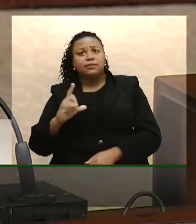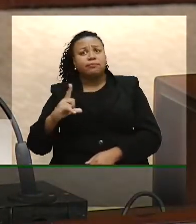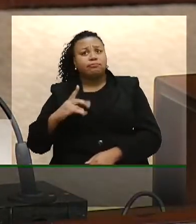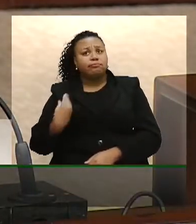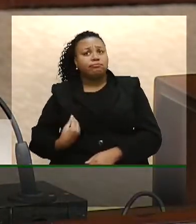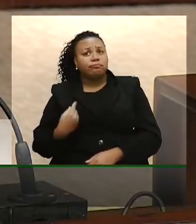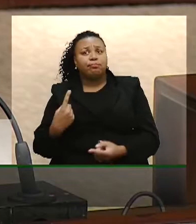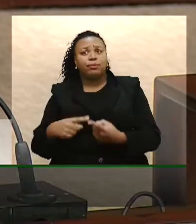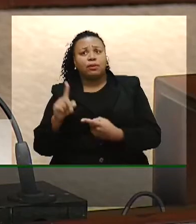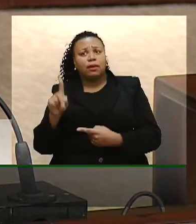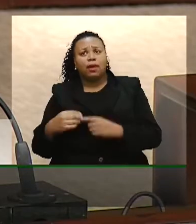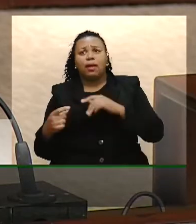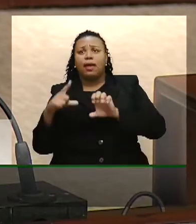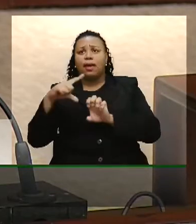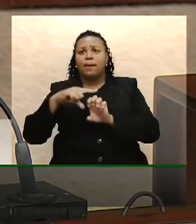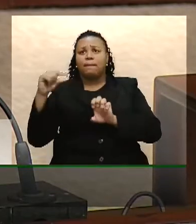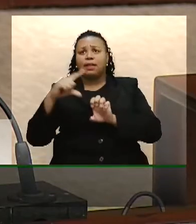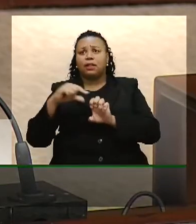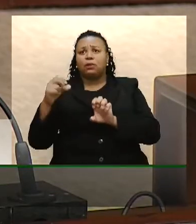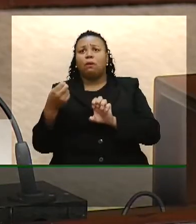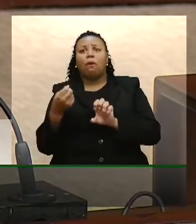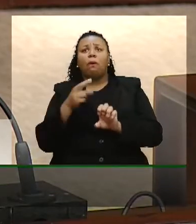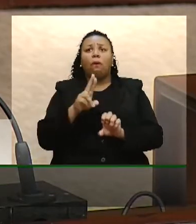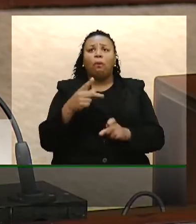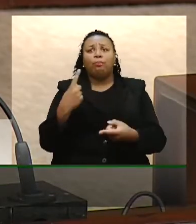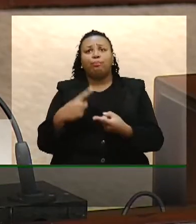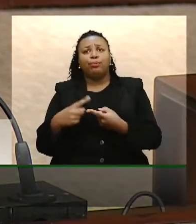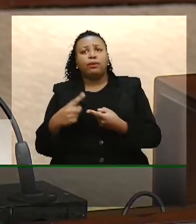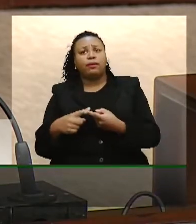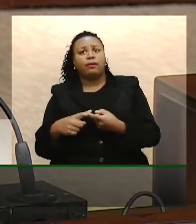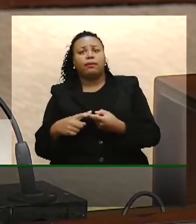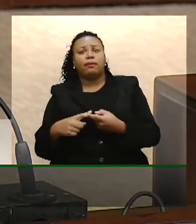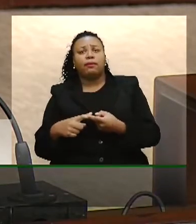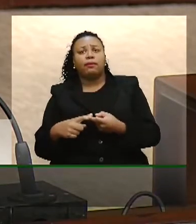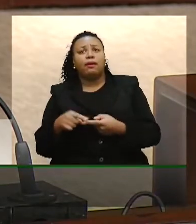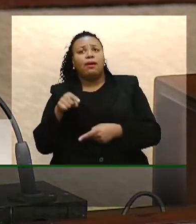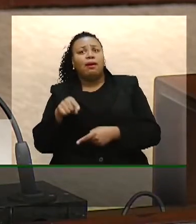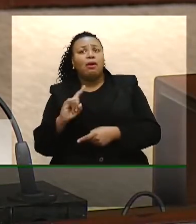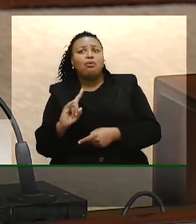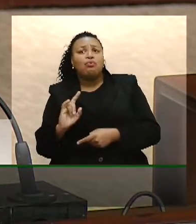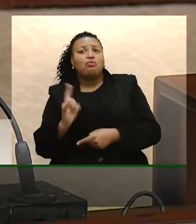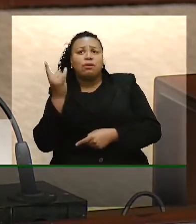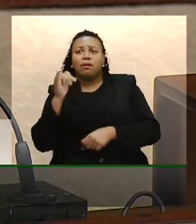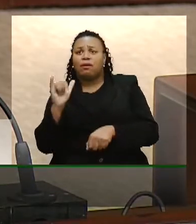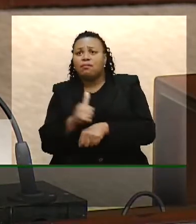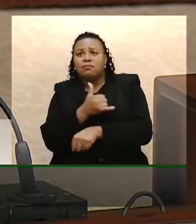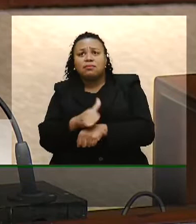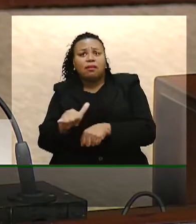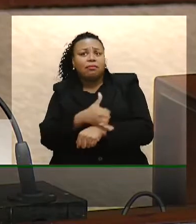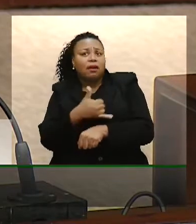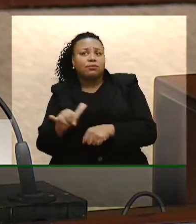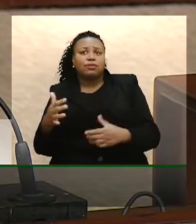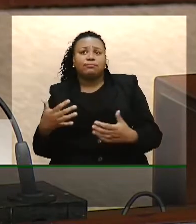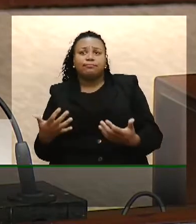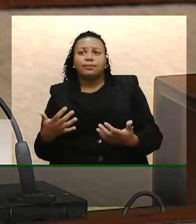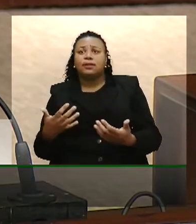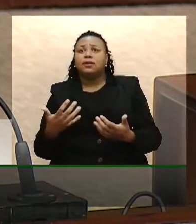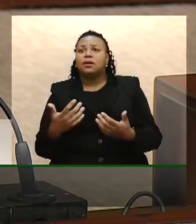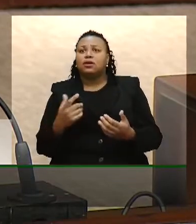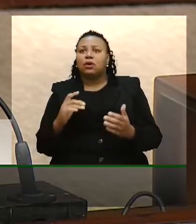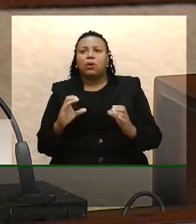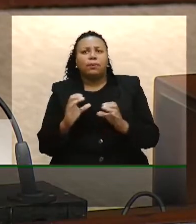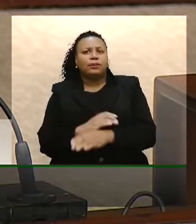lá porque eles são empreendedores ou porque eles estão lá porque esta é a alternativa que lhes sobra de